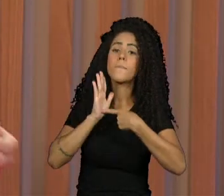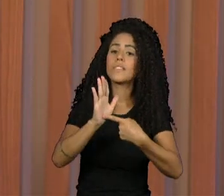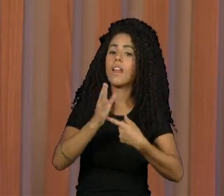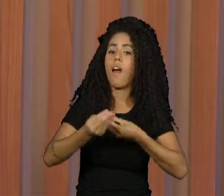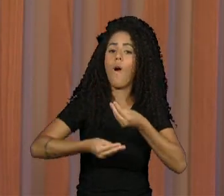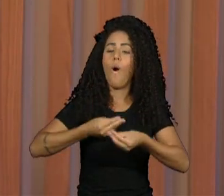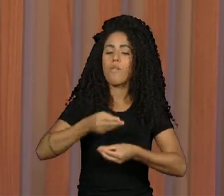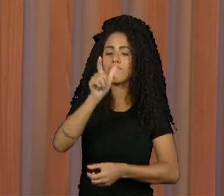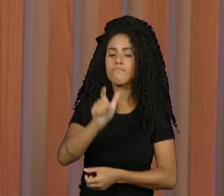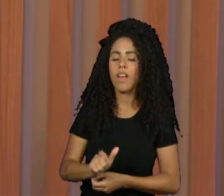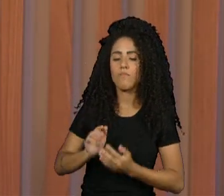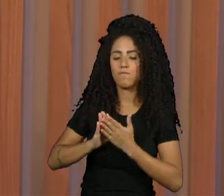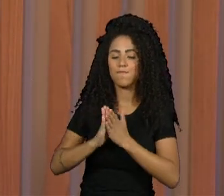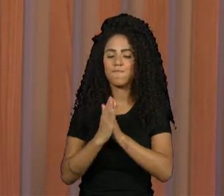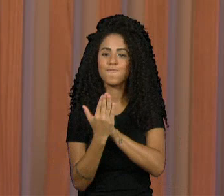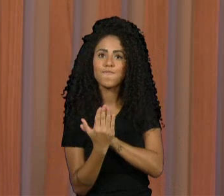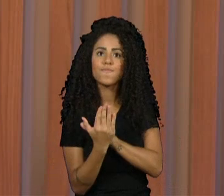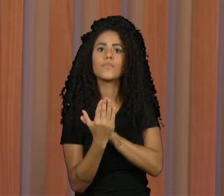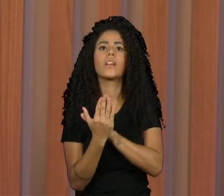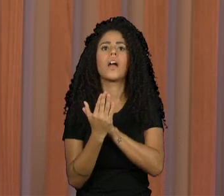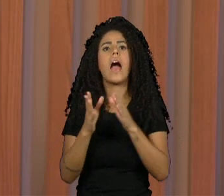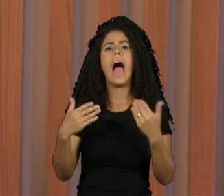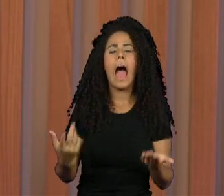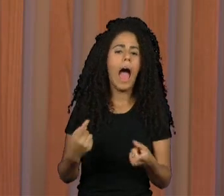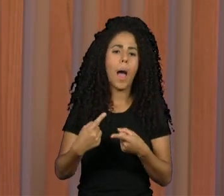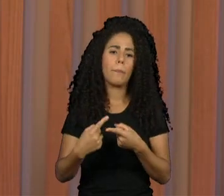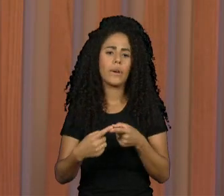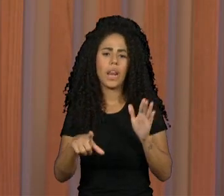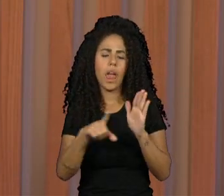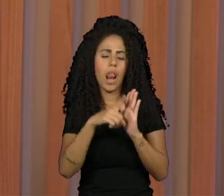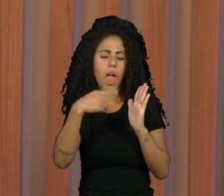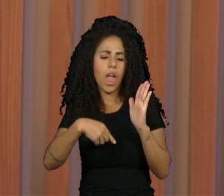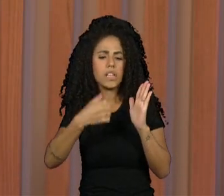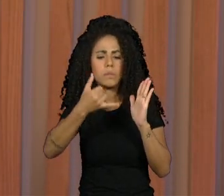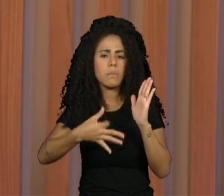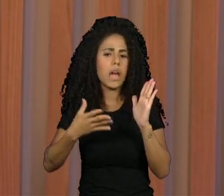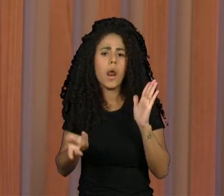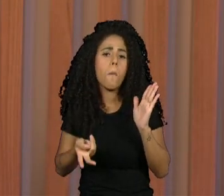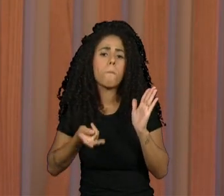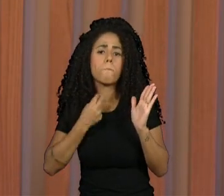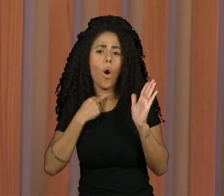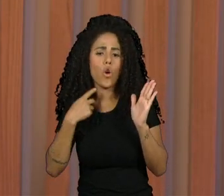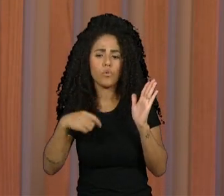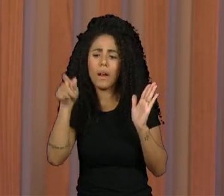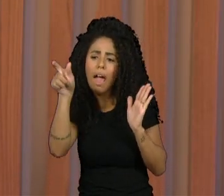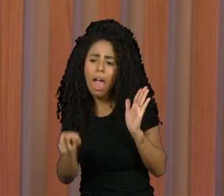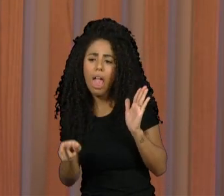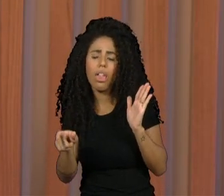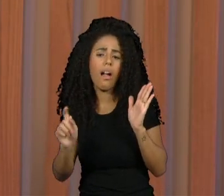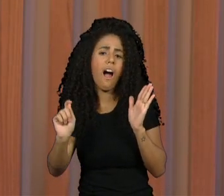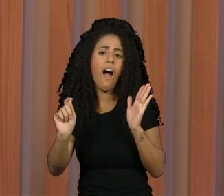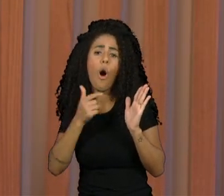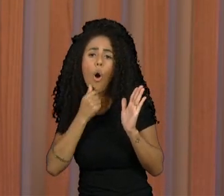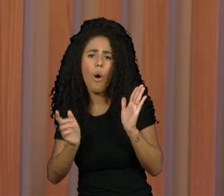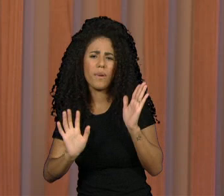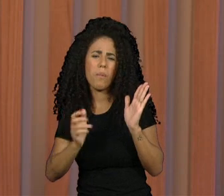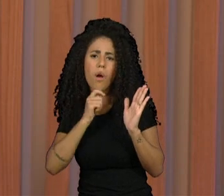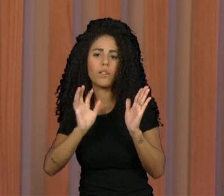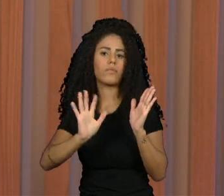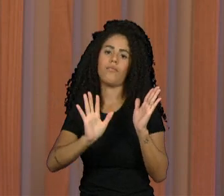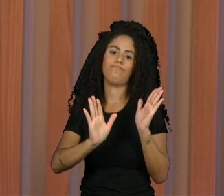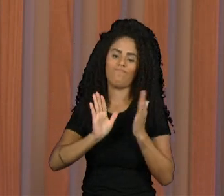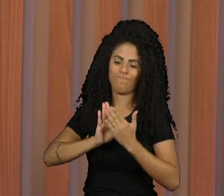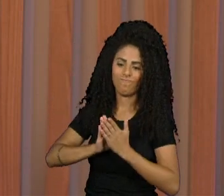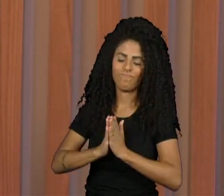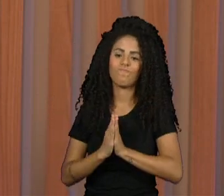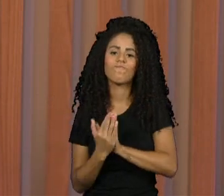especializado, decretando que era injusto que a Tiffany estivesse presente nesse tipo de esporte, né? Então, é complicado,